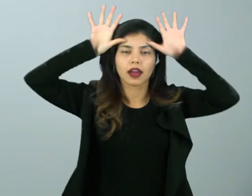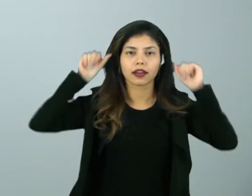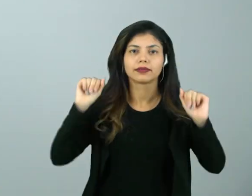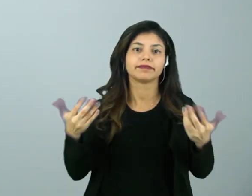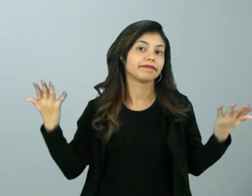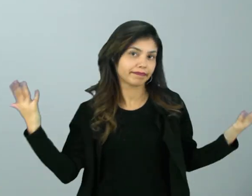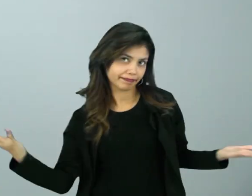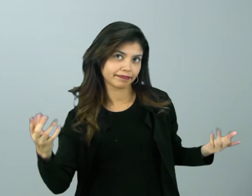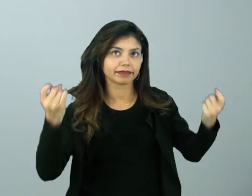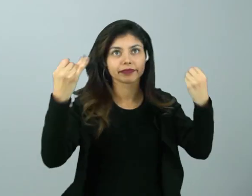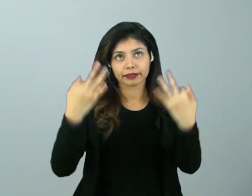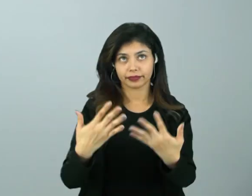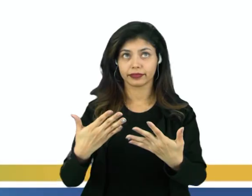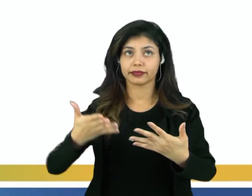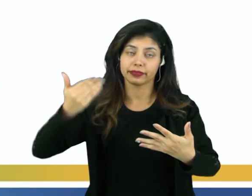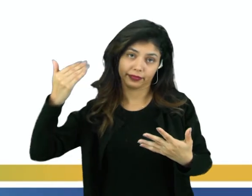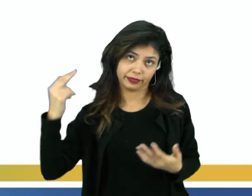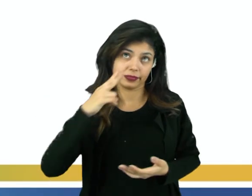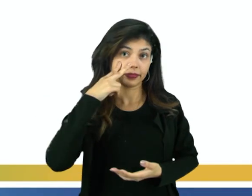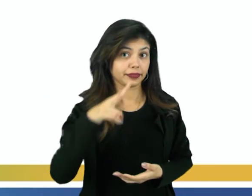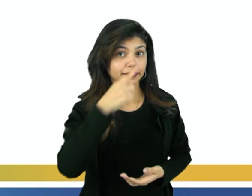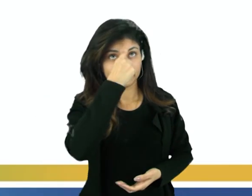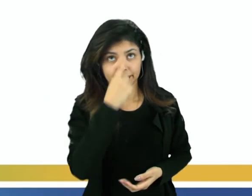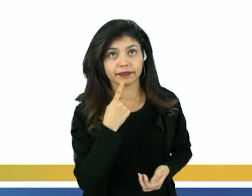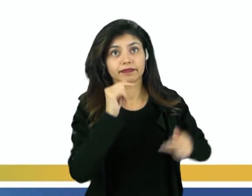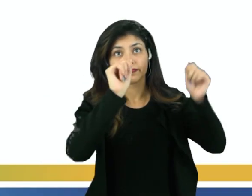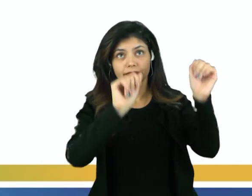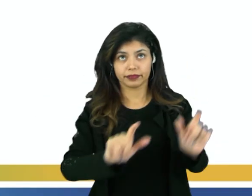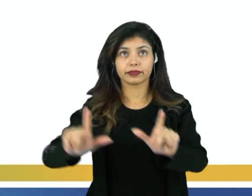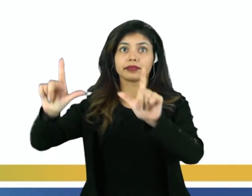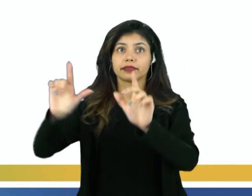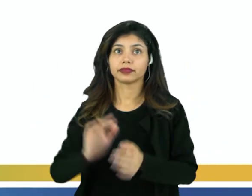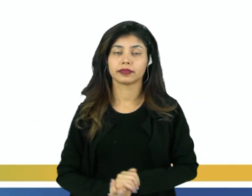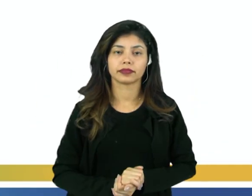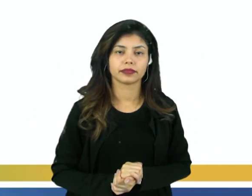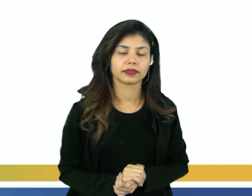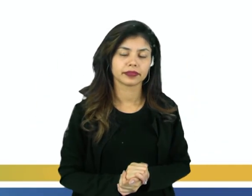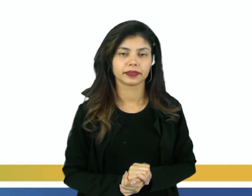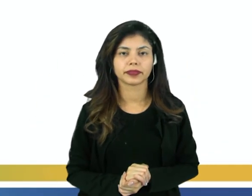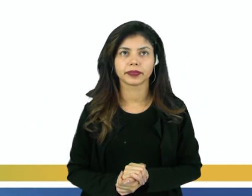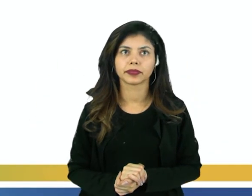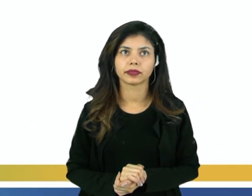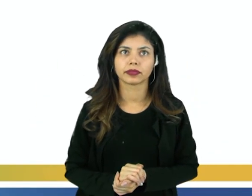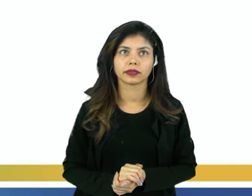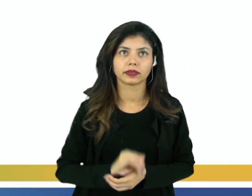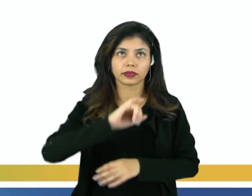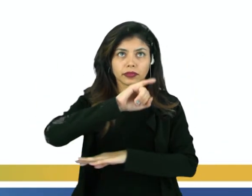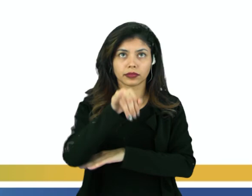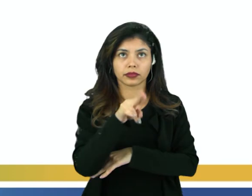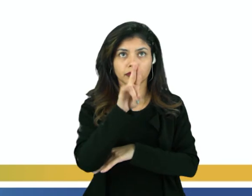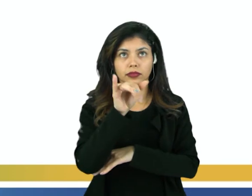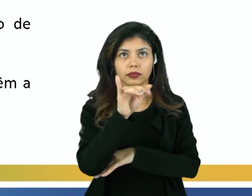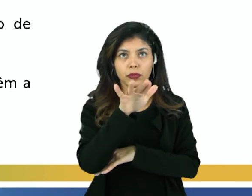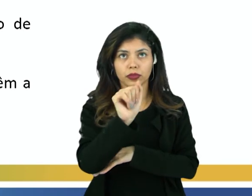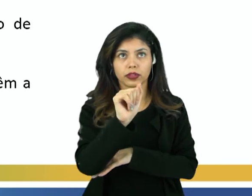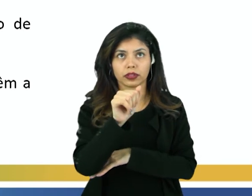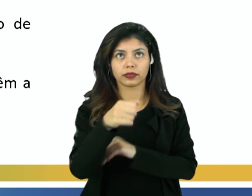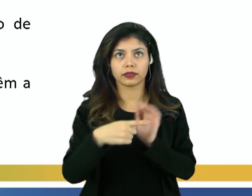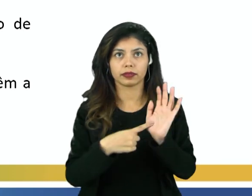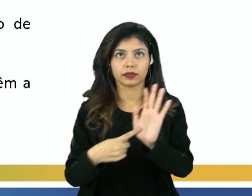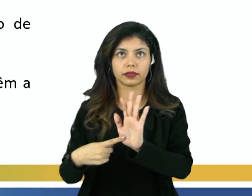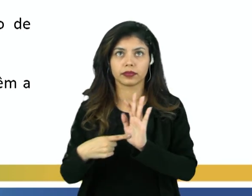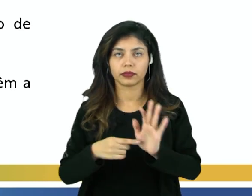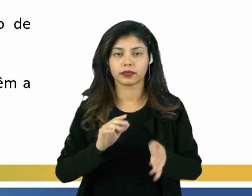Conforme a gente viu nesta figura aqui, Juruá, Purus e